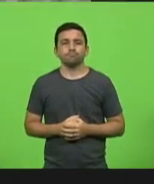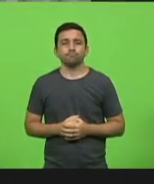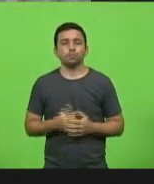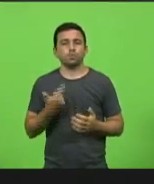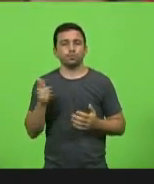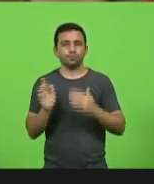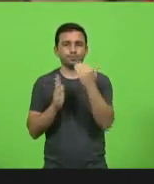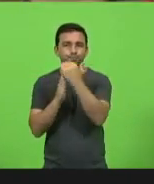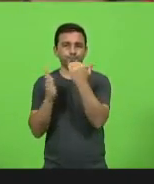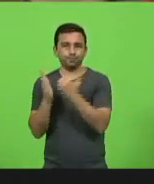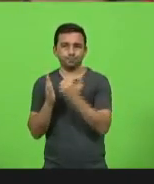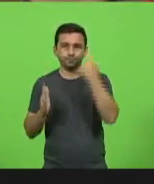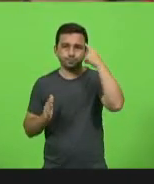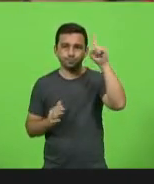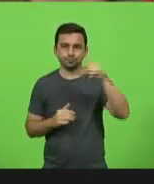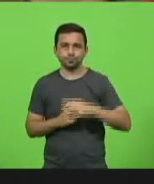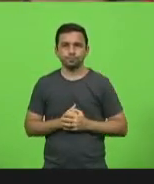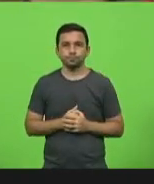a ordem do dia.